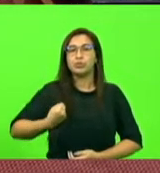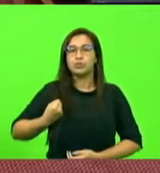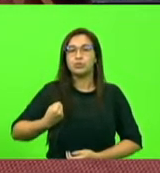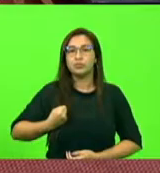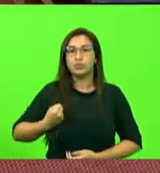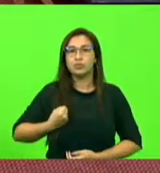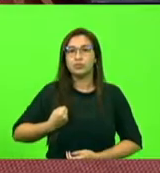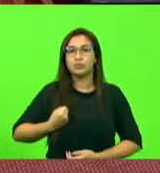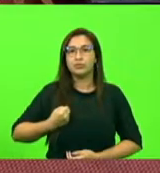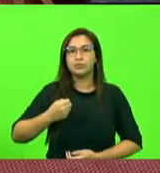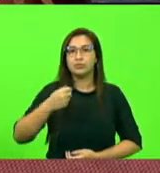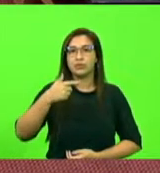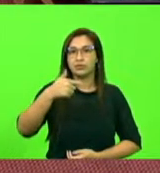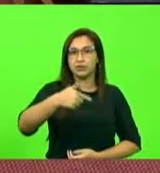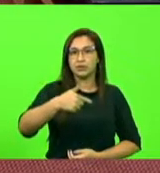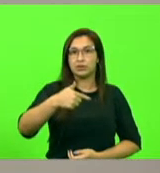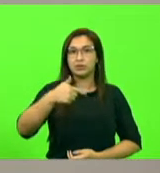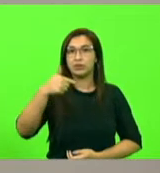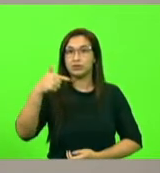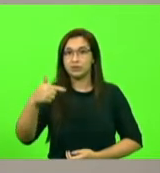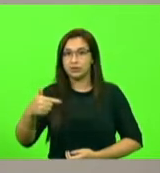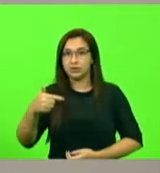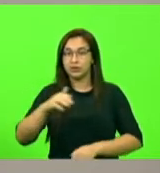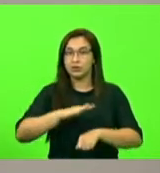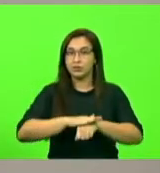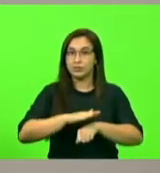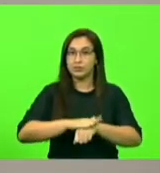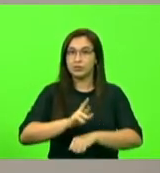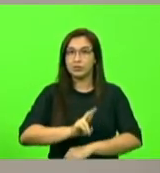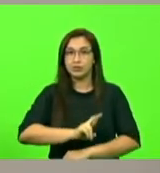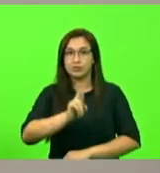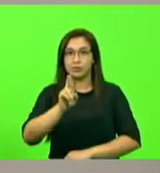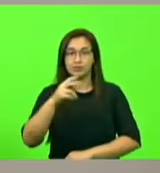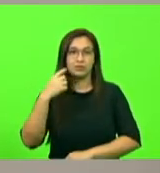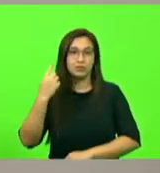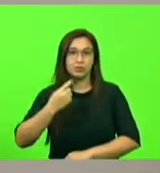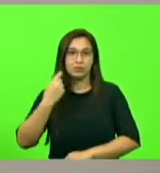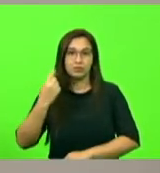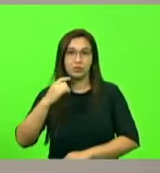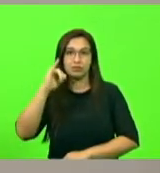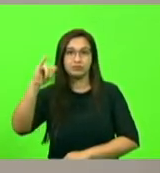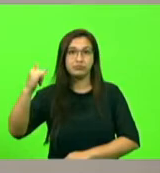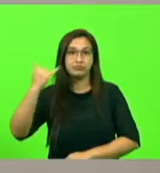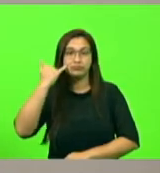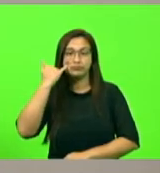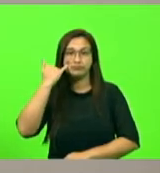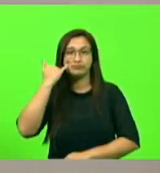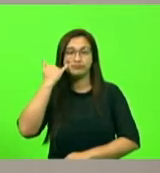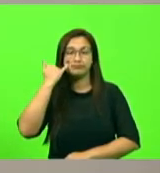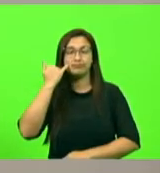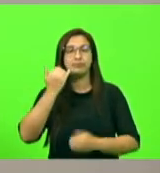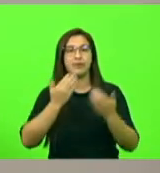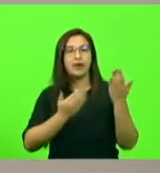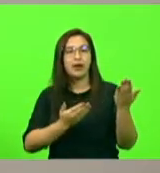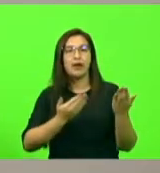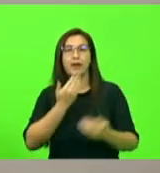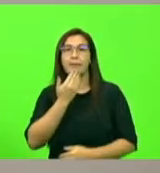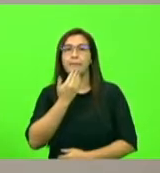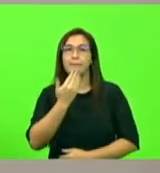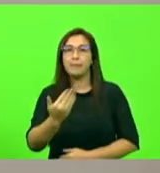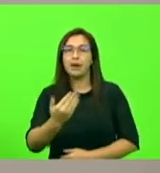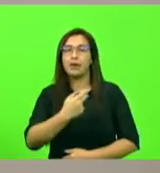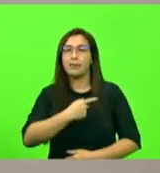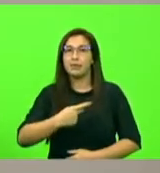77. Autor, deputado Gessé Lopes. Solicita à presidência,